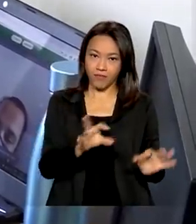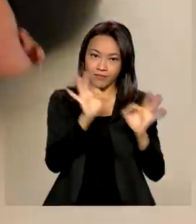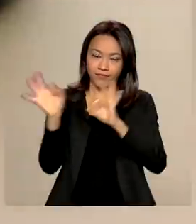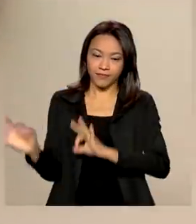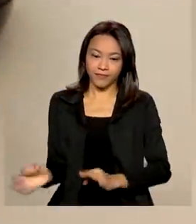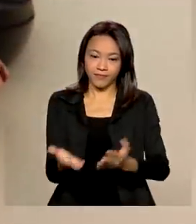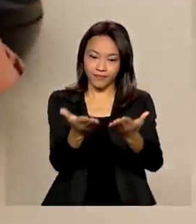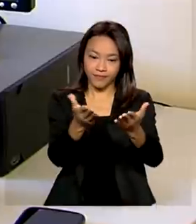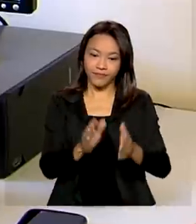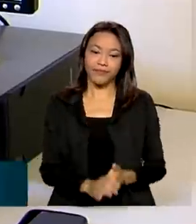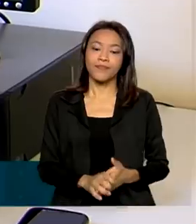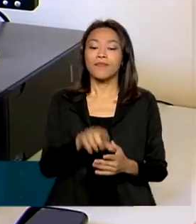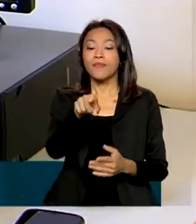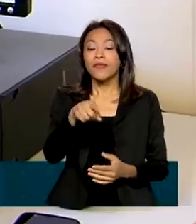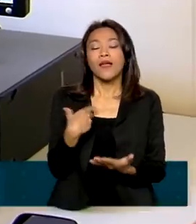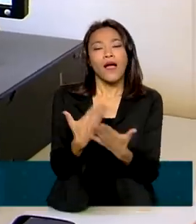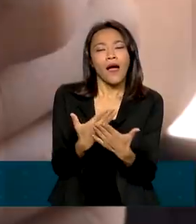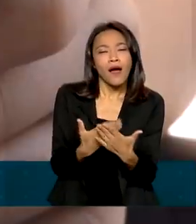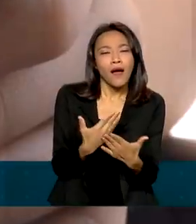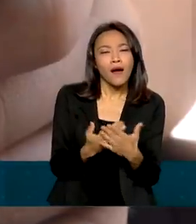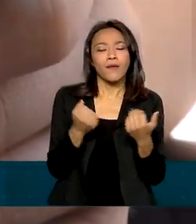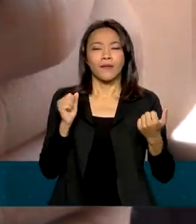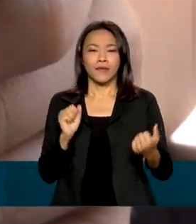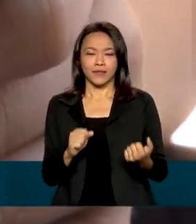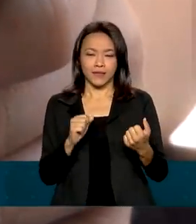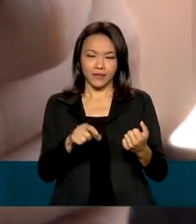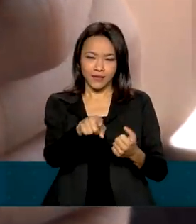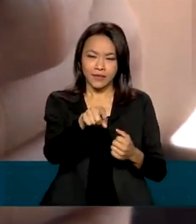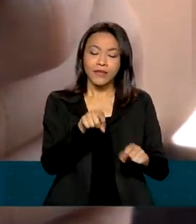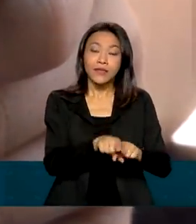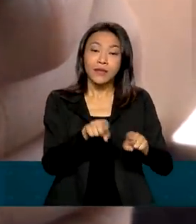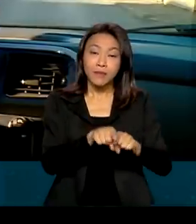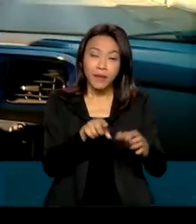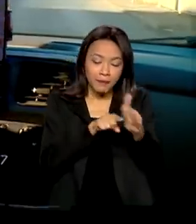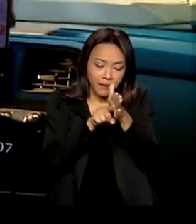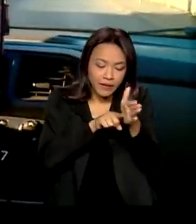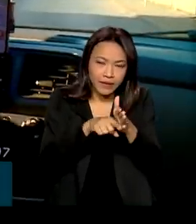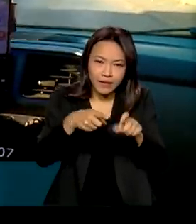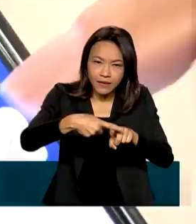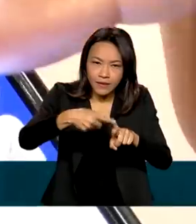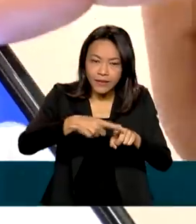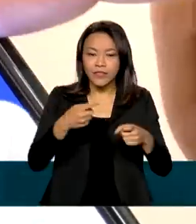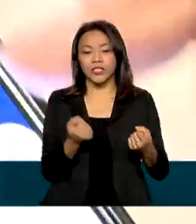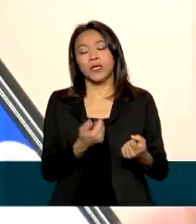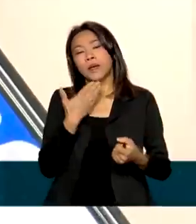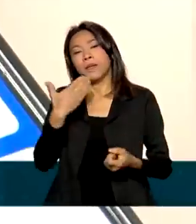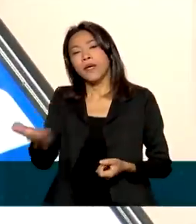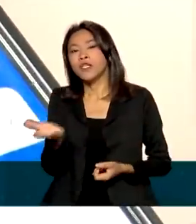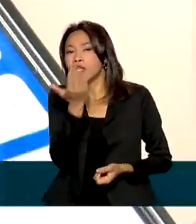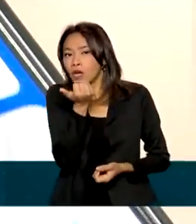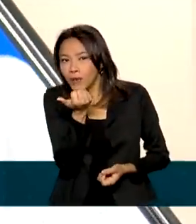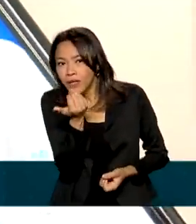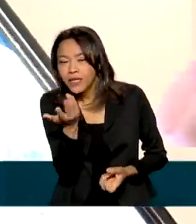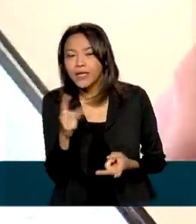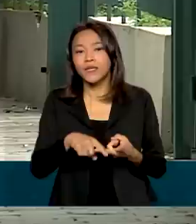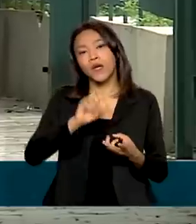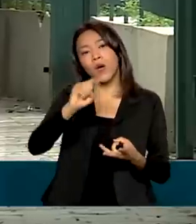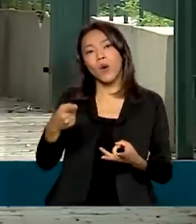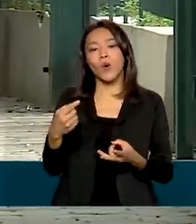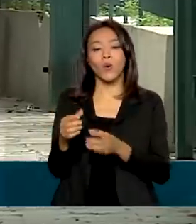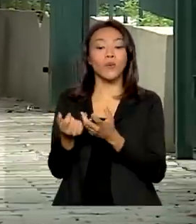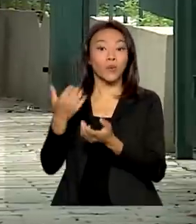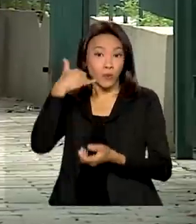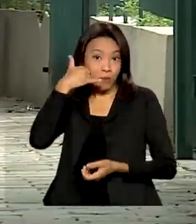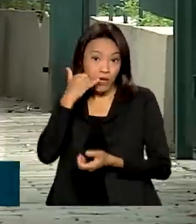Telemedicina, aulas e trabalho online, aplicativos para pedir comida, transporte ou gerenciar contas em bancos.